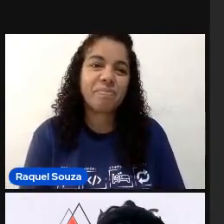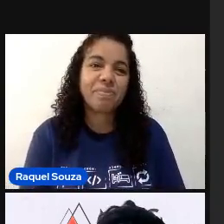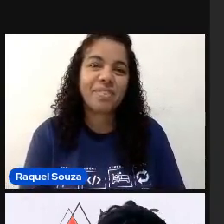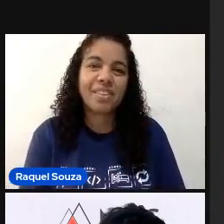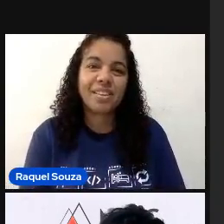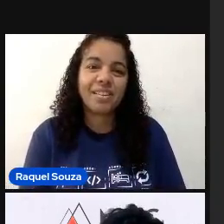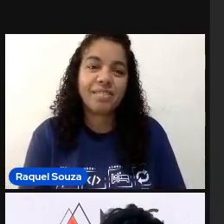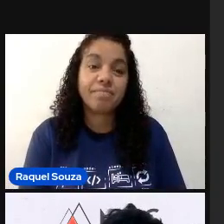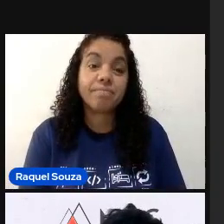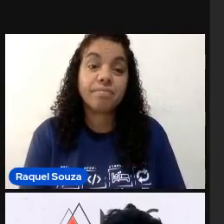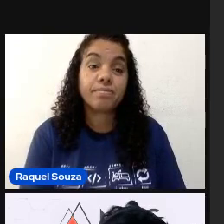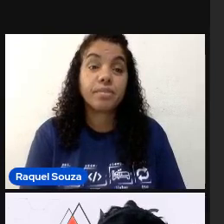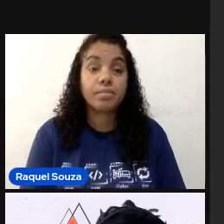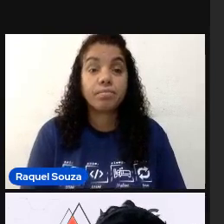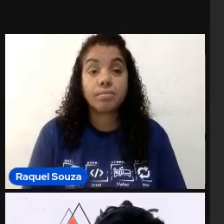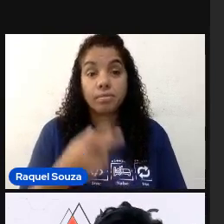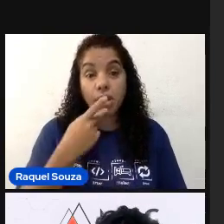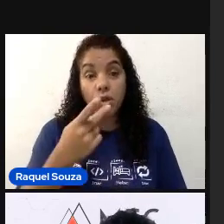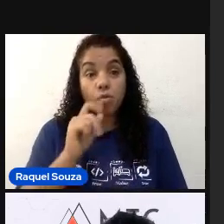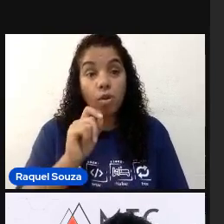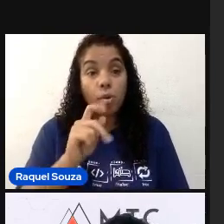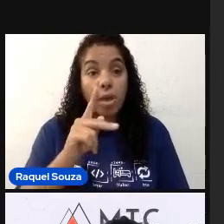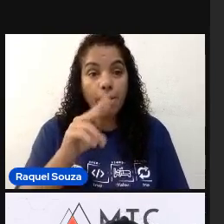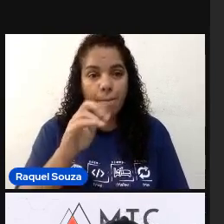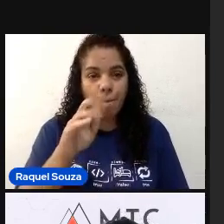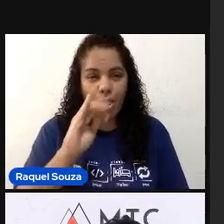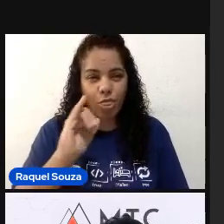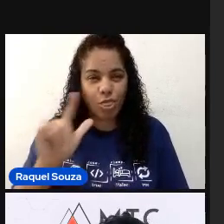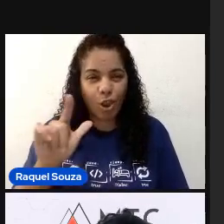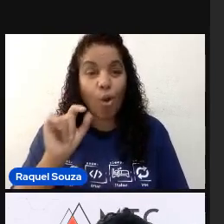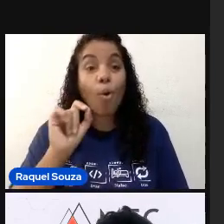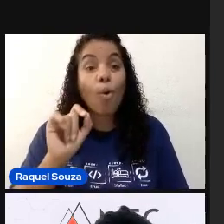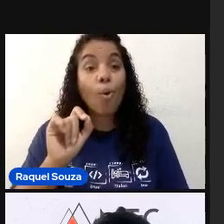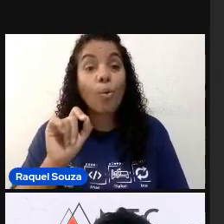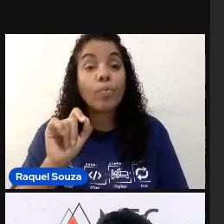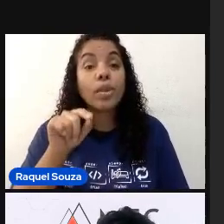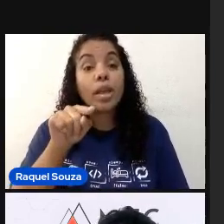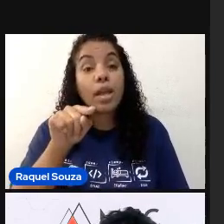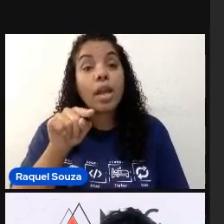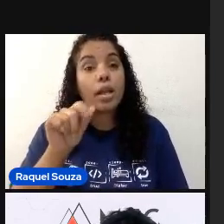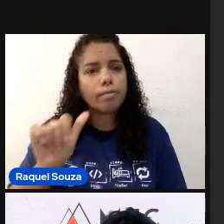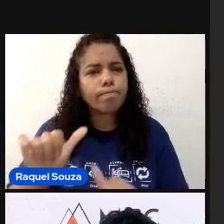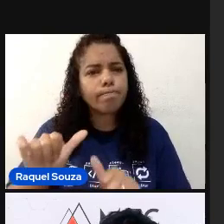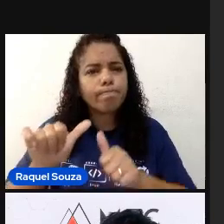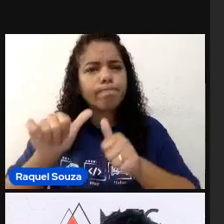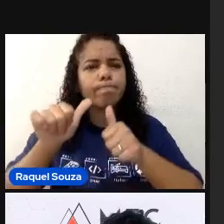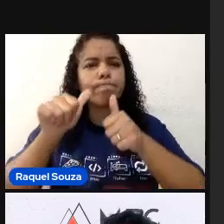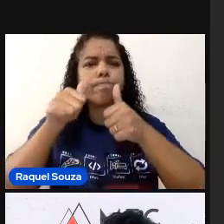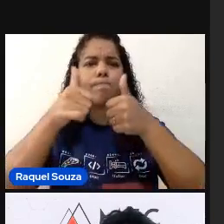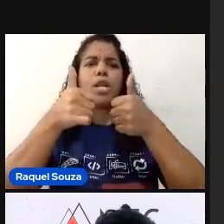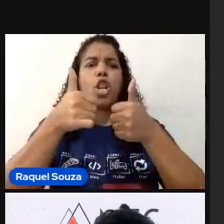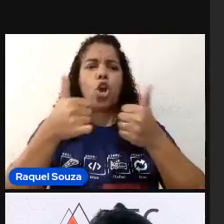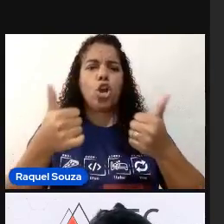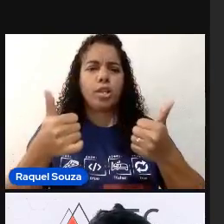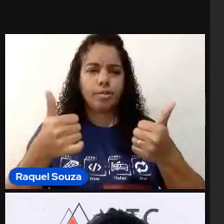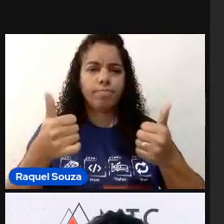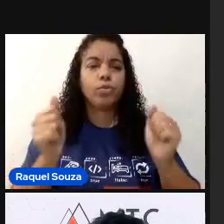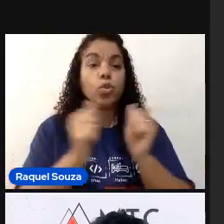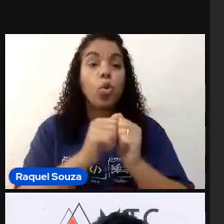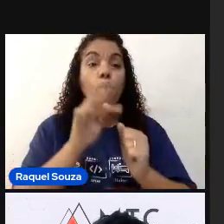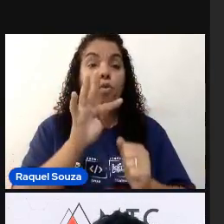Um comentário que eu tenho sobre o Patrol é que ele melhora muito a sua qualidade de vida com o Flutter. Porque